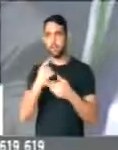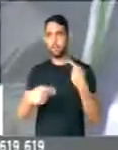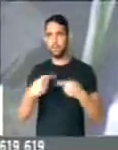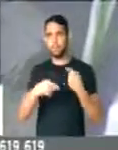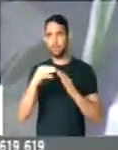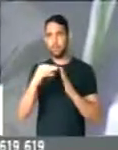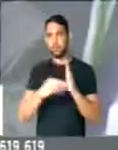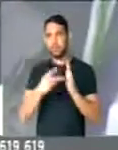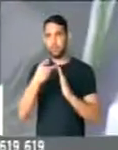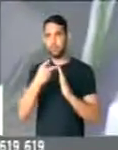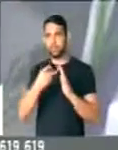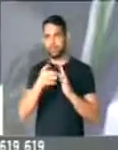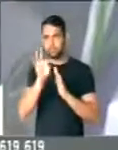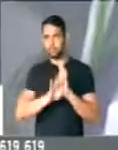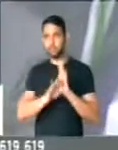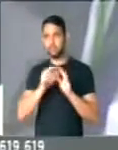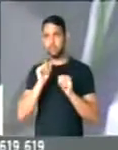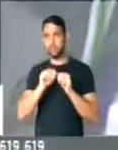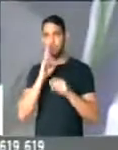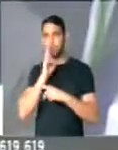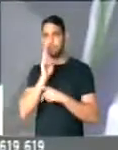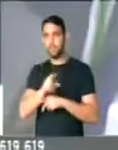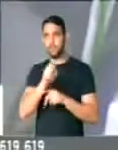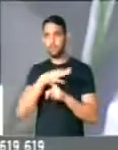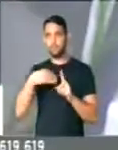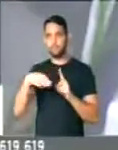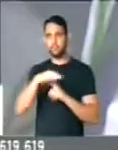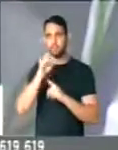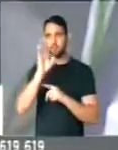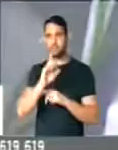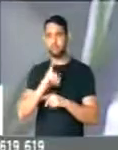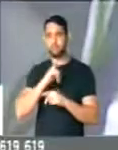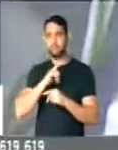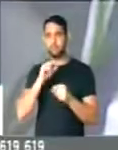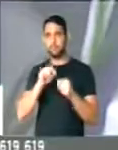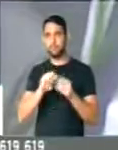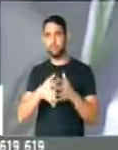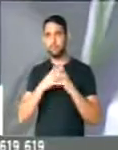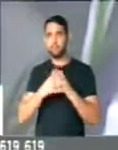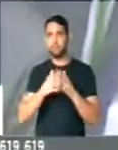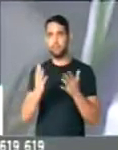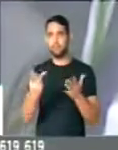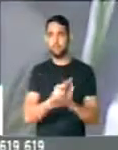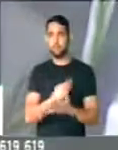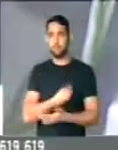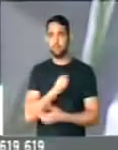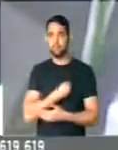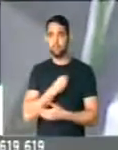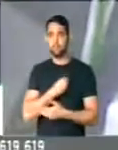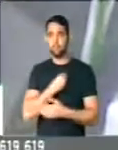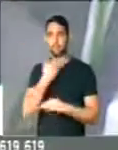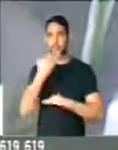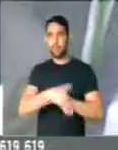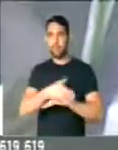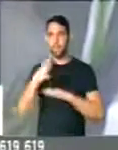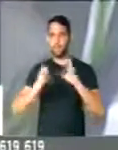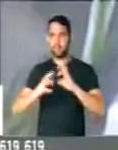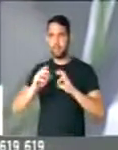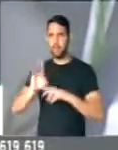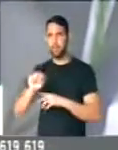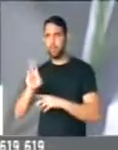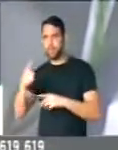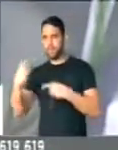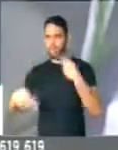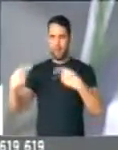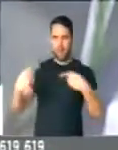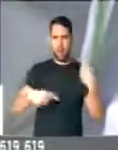discutindo mérito. O nós estamos dando é uma resposta à sociedade, conflitada como está, táxi de um lado, Uber